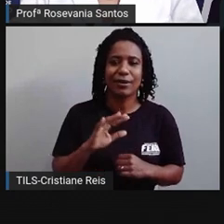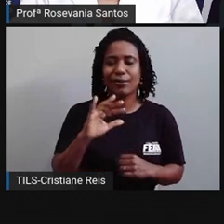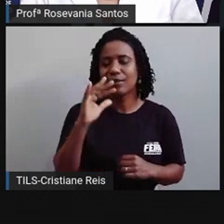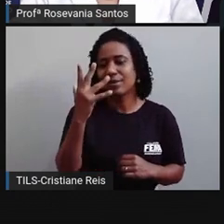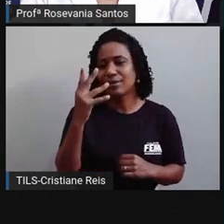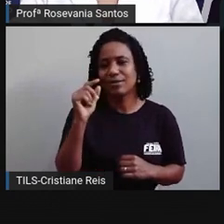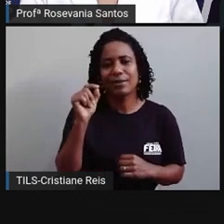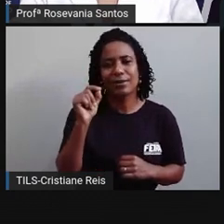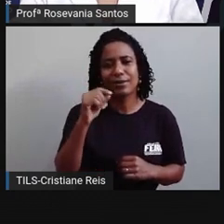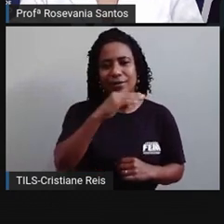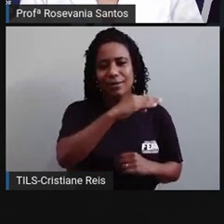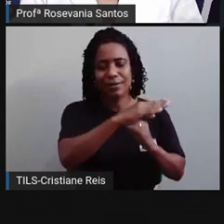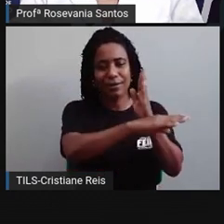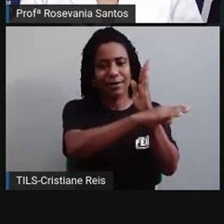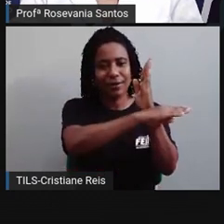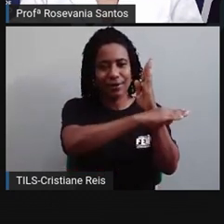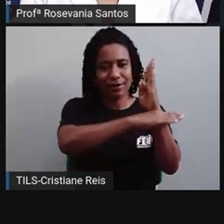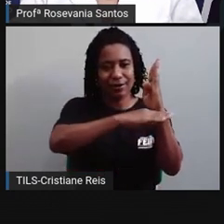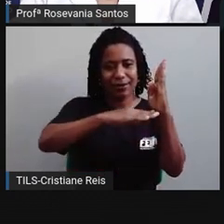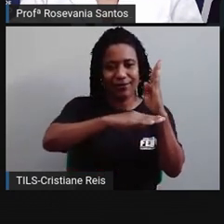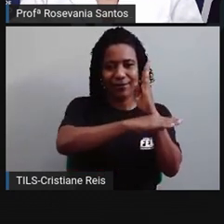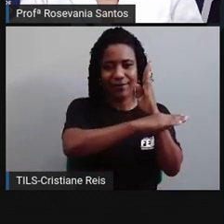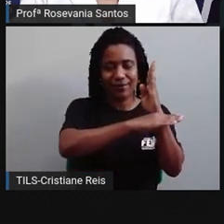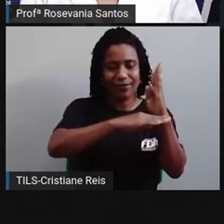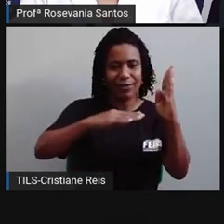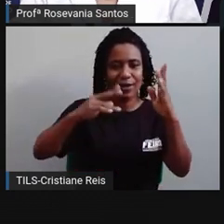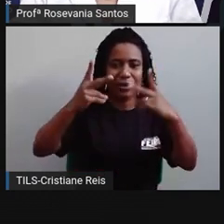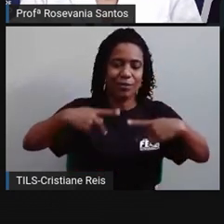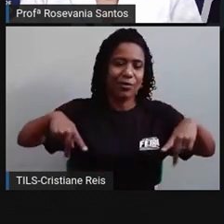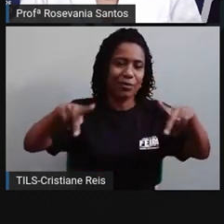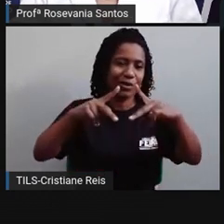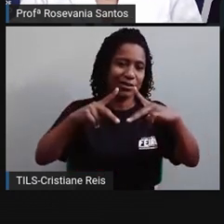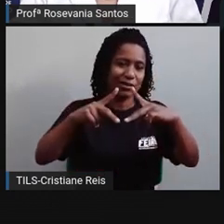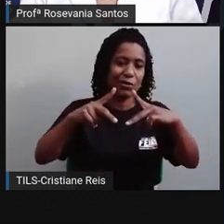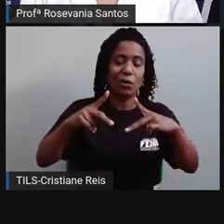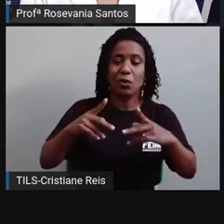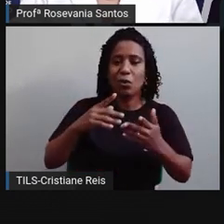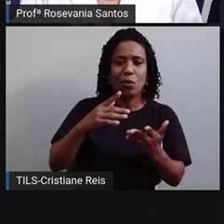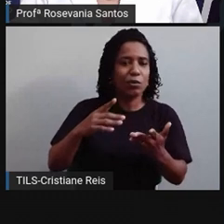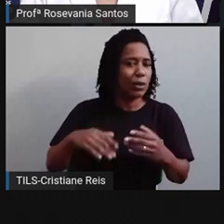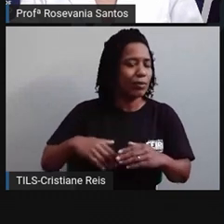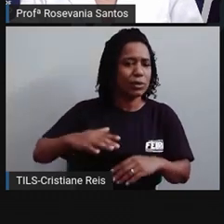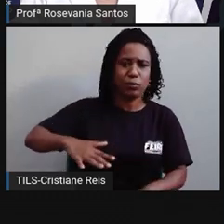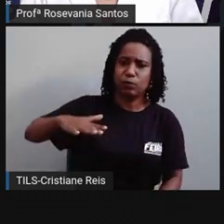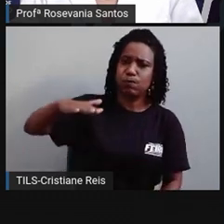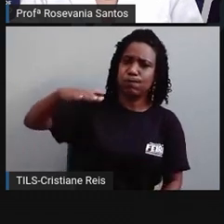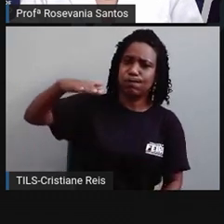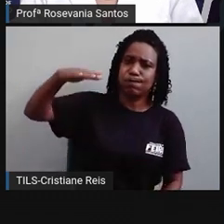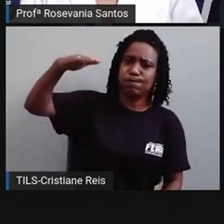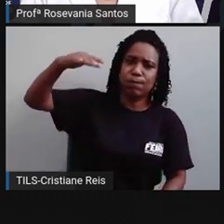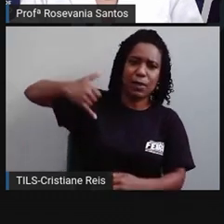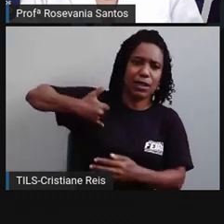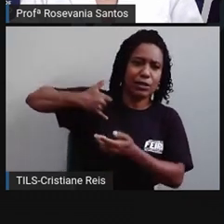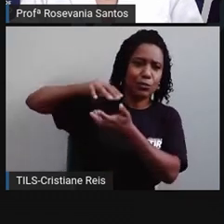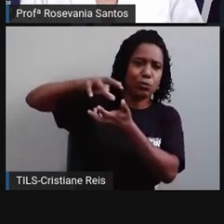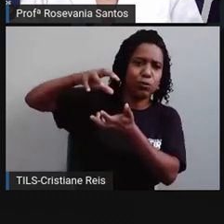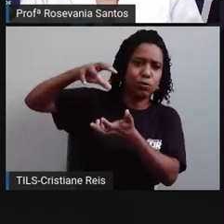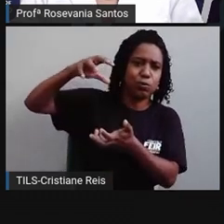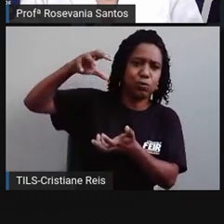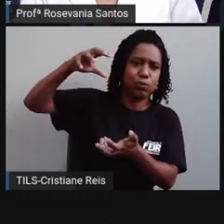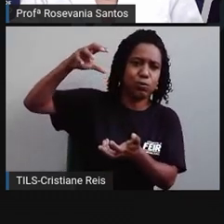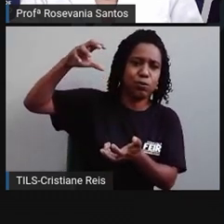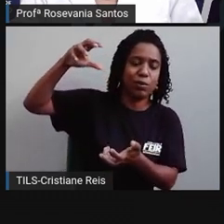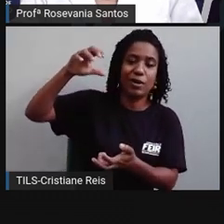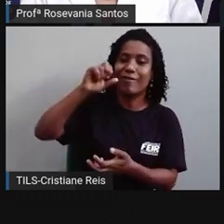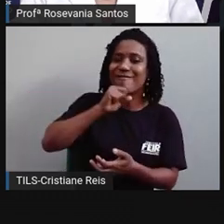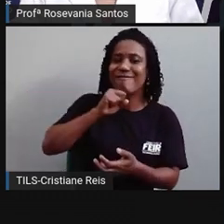vamos dizer assim, né, esse, a população total, ela começa a envelhecer, porque se a população, ela não está morrendo mais, ela está o